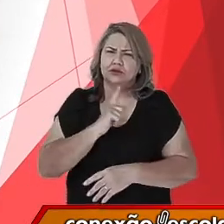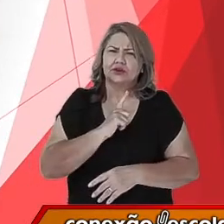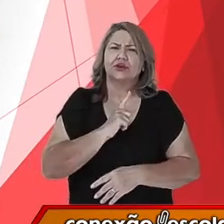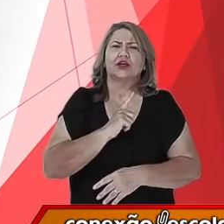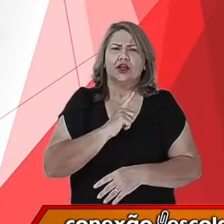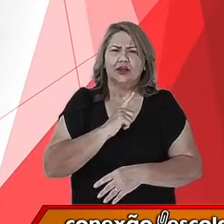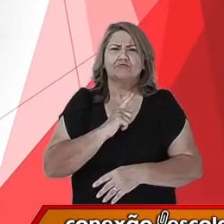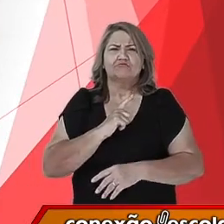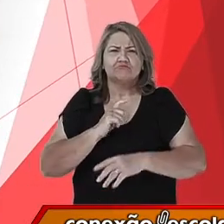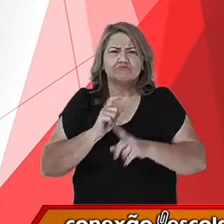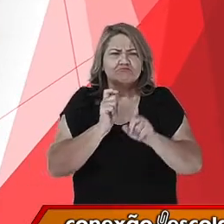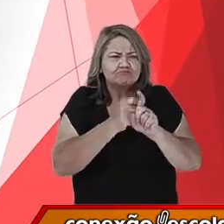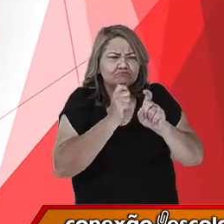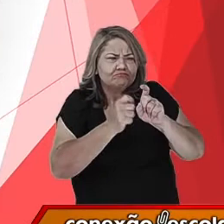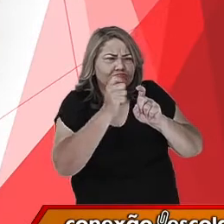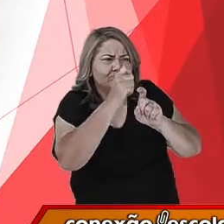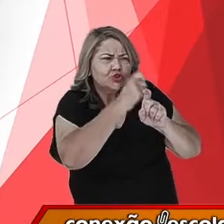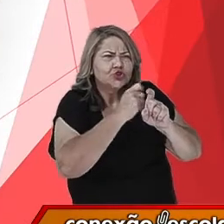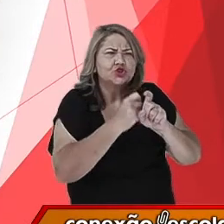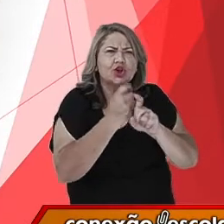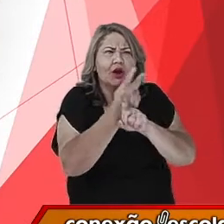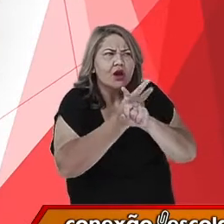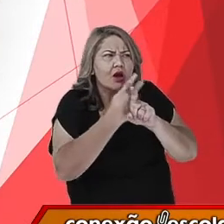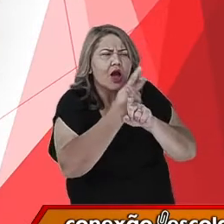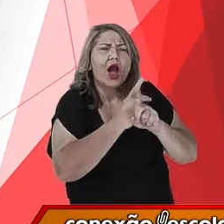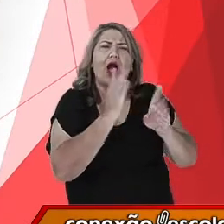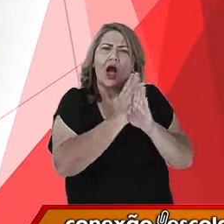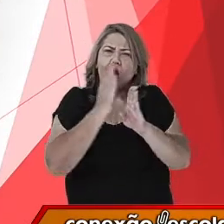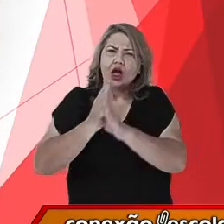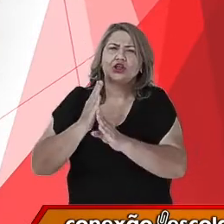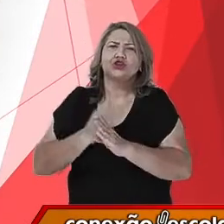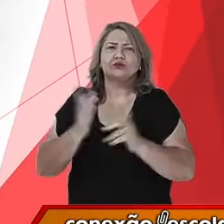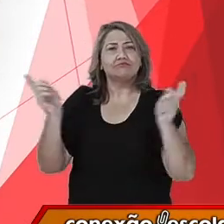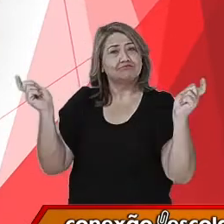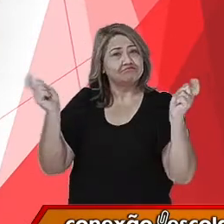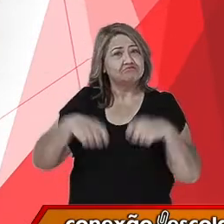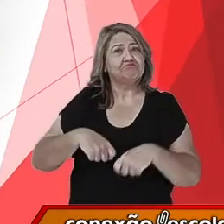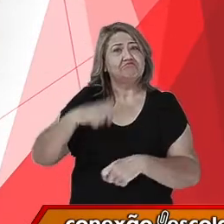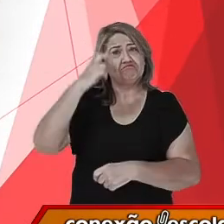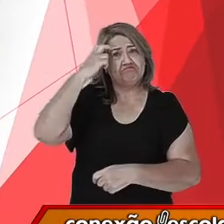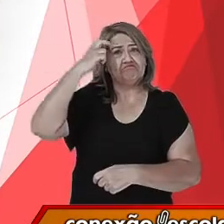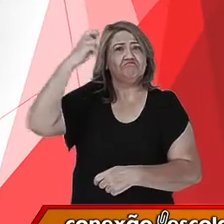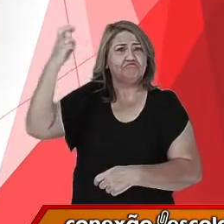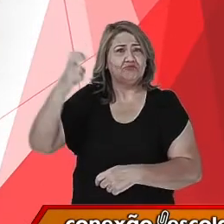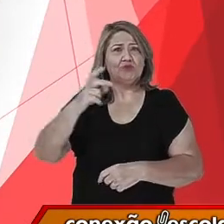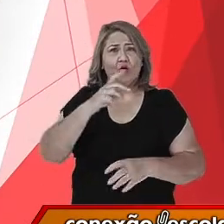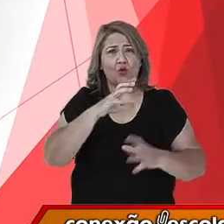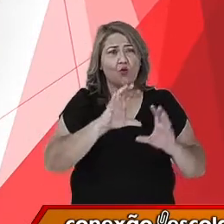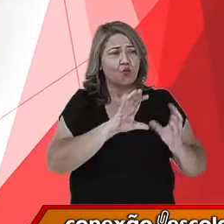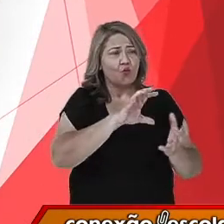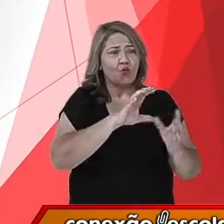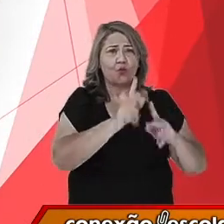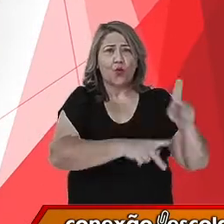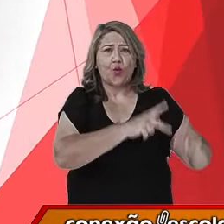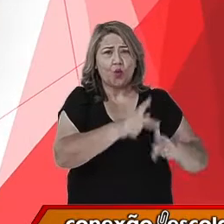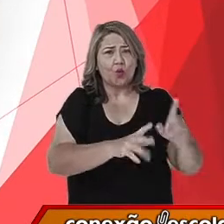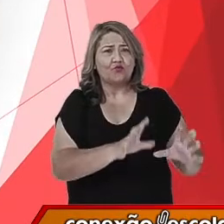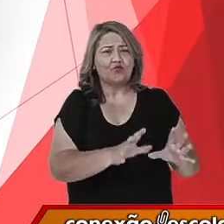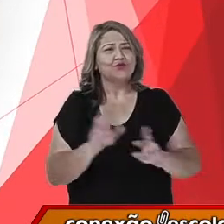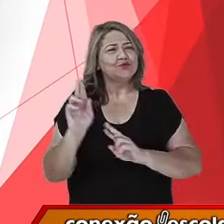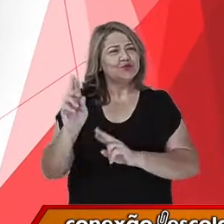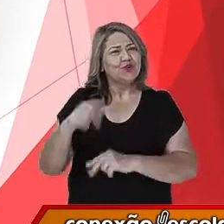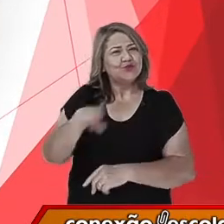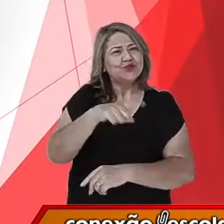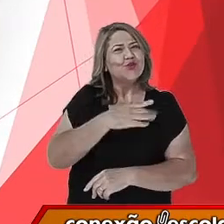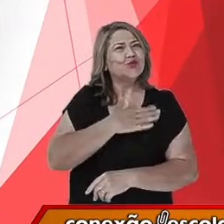arqueológicos que comprovam a capacidade criativa desses povos. Espero que vocês tenham gostado dessa aula,